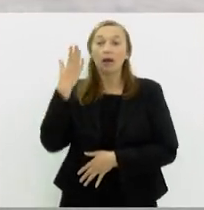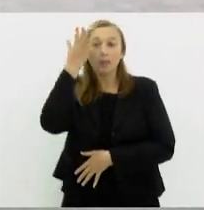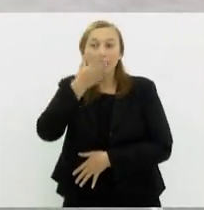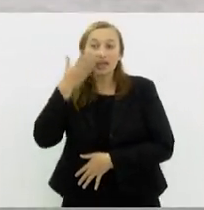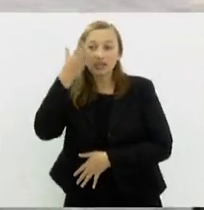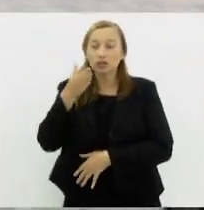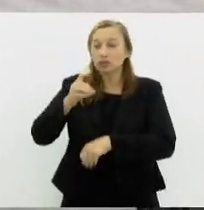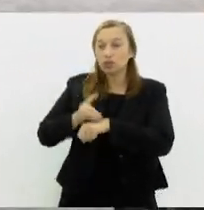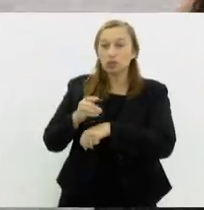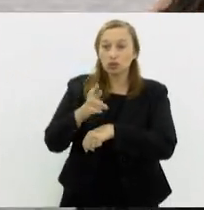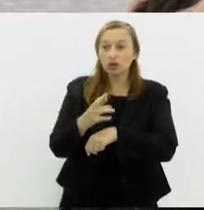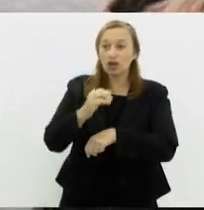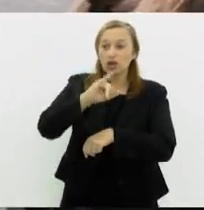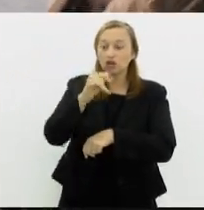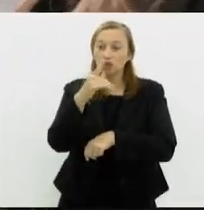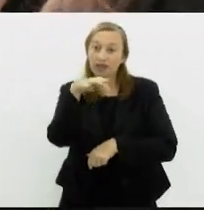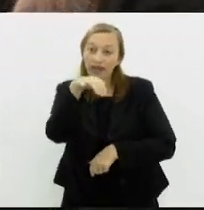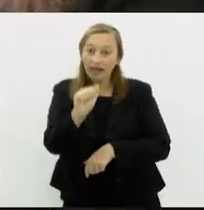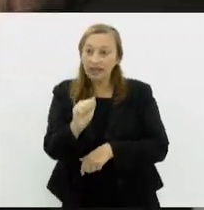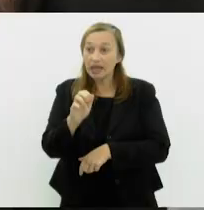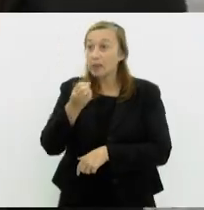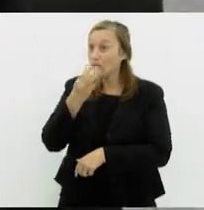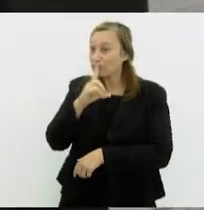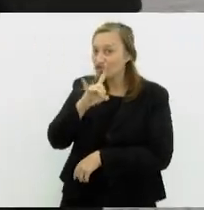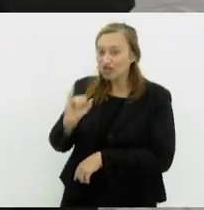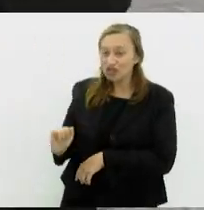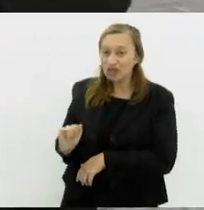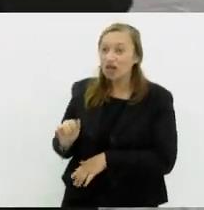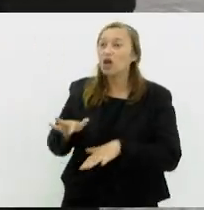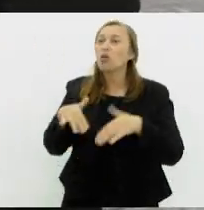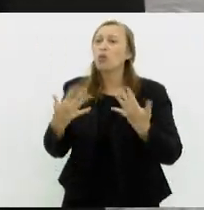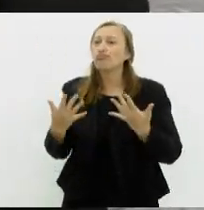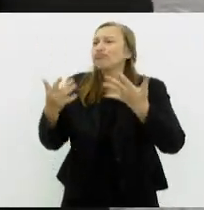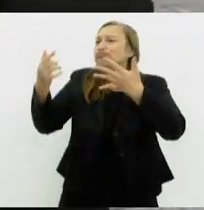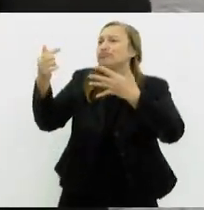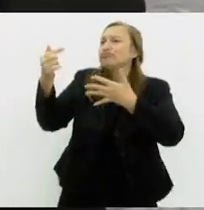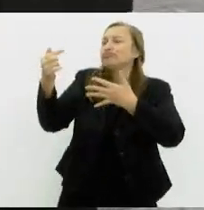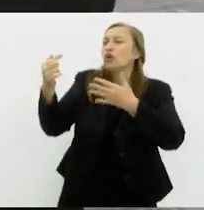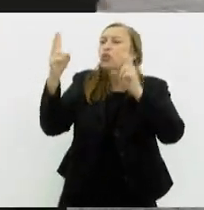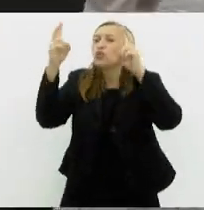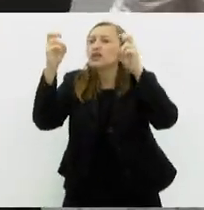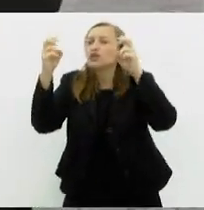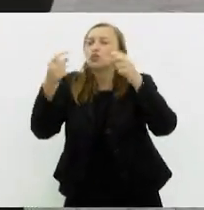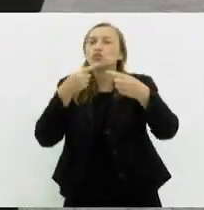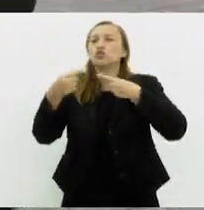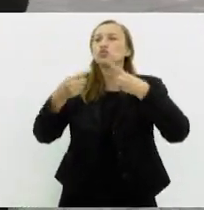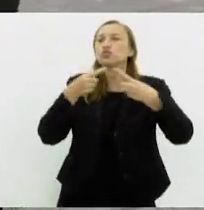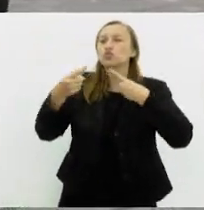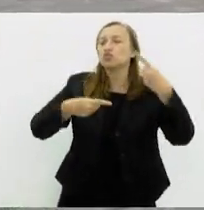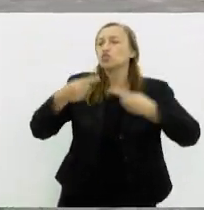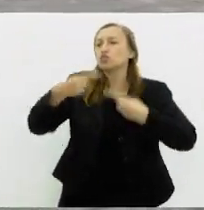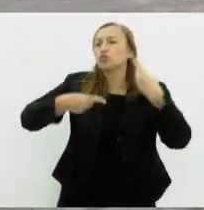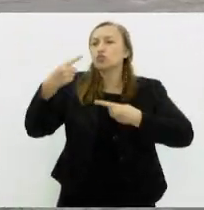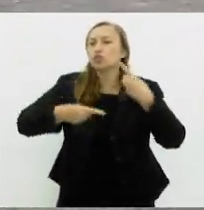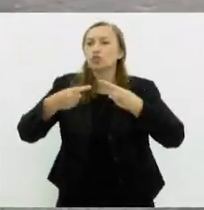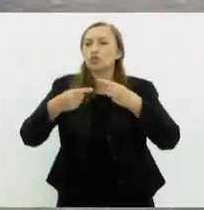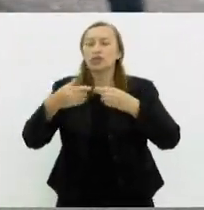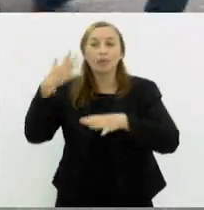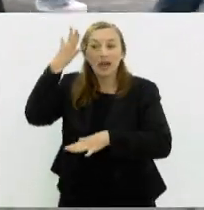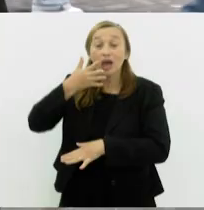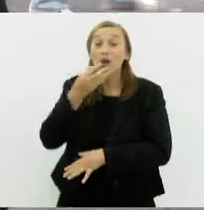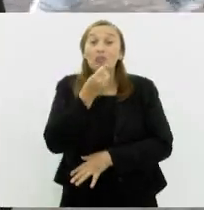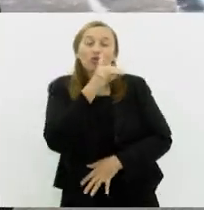A doutora Juliane Stoller. Juliane, bom dia. Quais são esses assuntos que serão debatidos durante a palestra? Bom dia. Bom dia a todos.